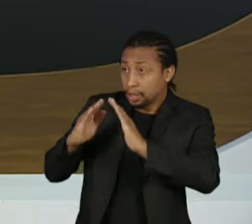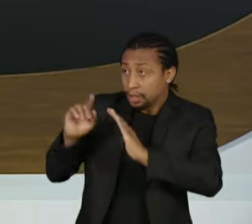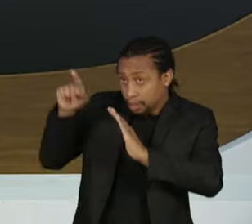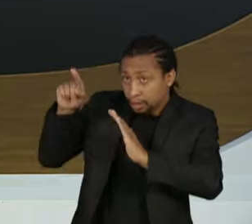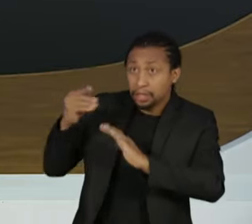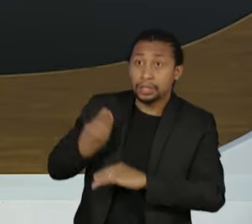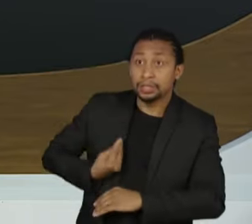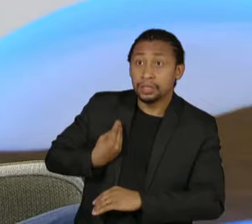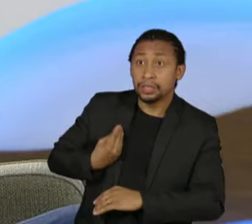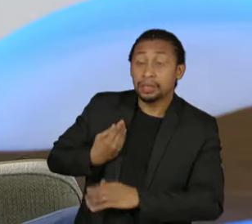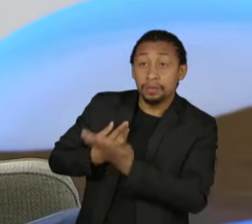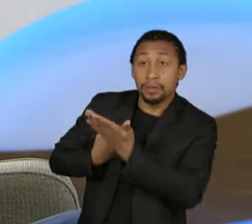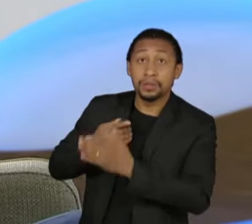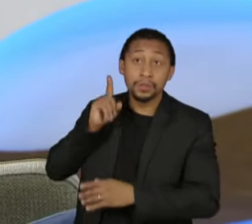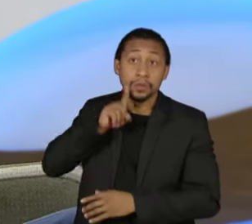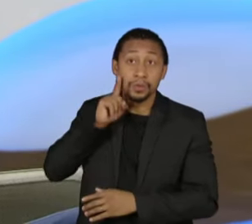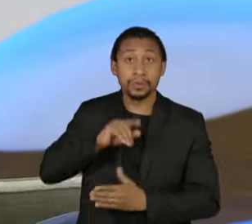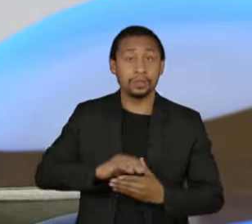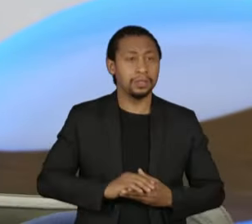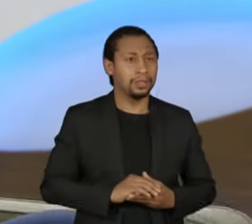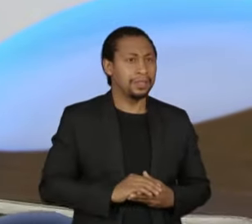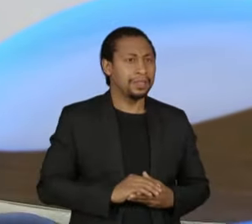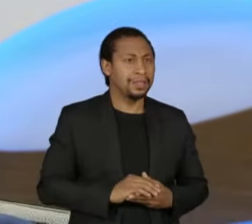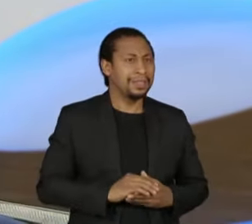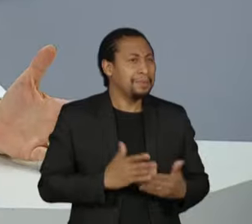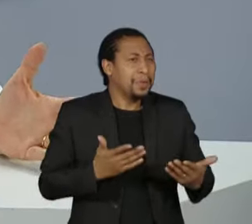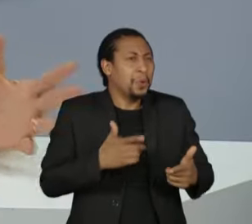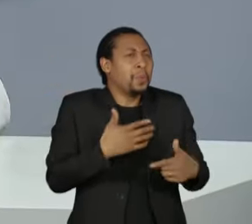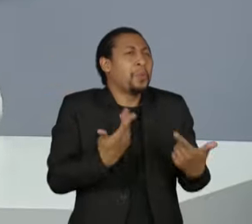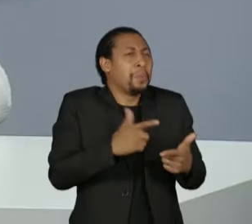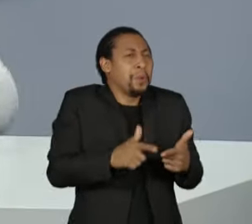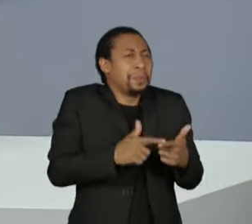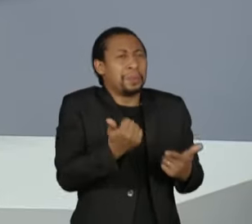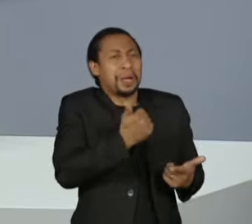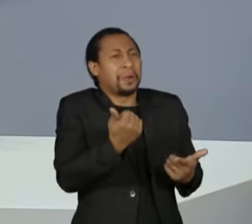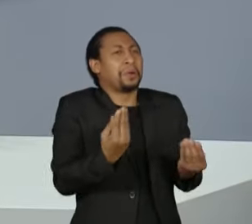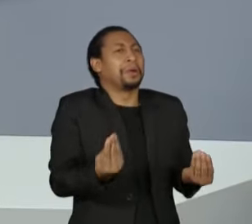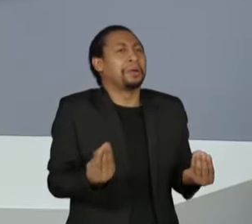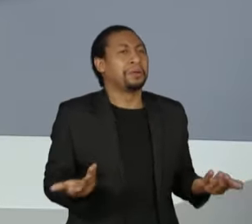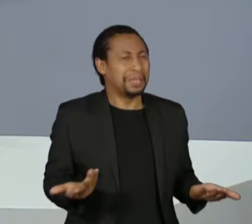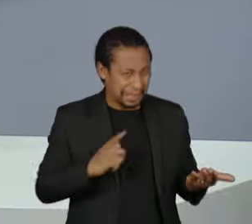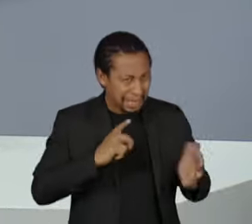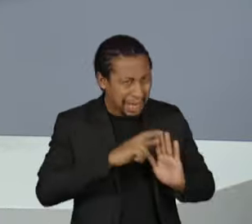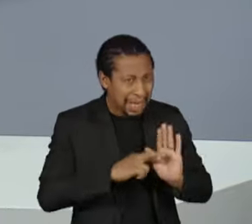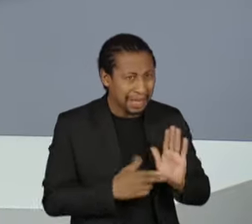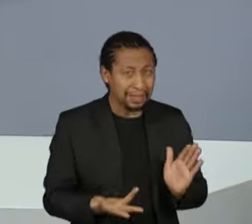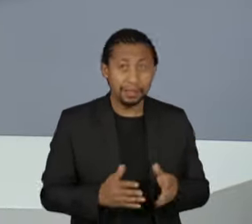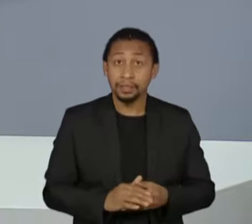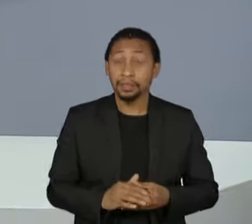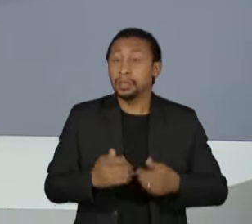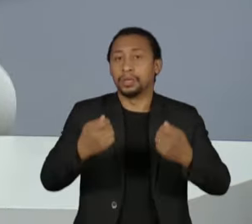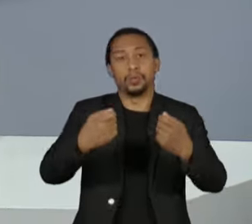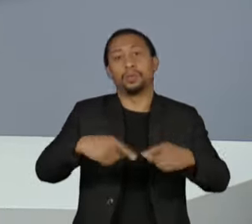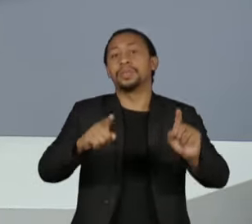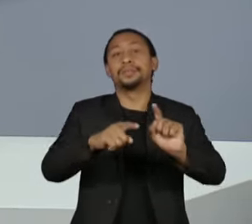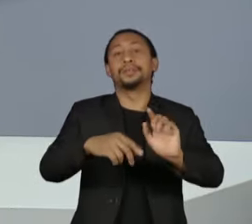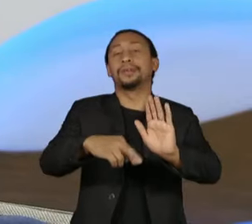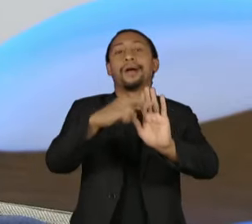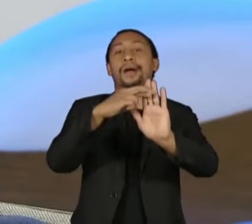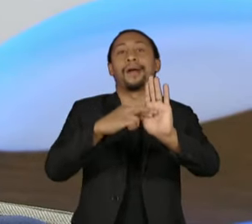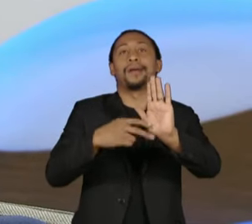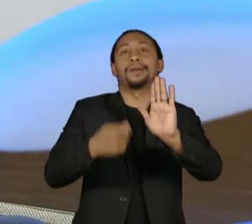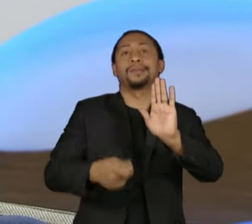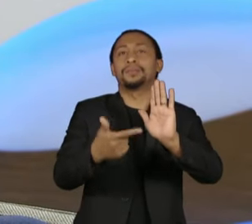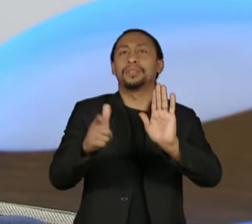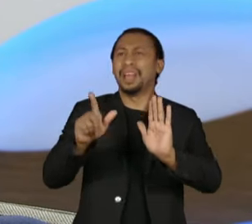estou colocando, foi de carona, gente. Mas não precisa ter uma regra não escrita, não precisa ter uma regra escrita que não... Como é que está o